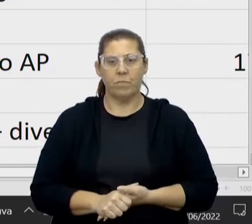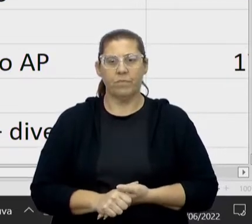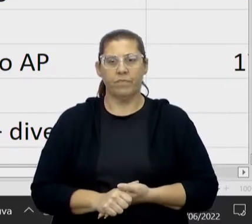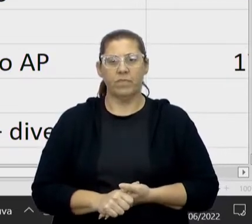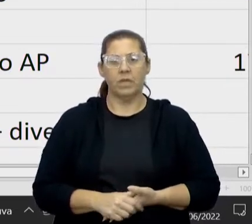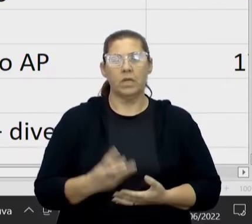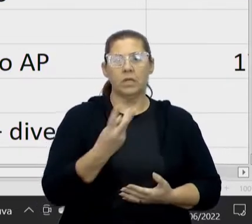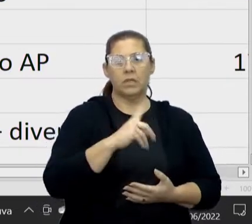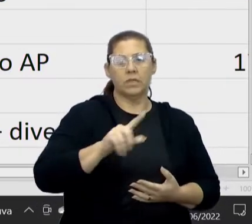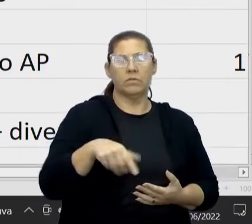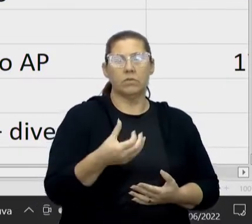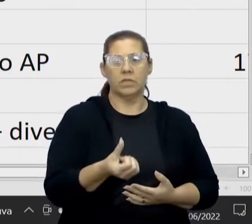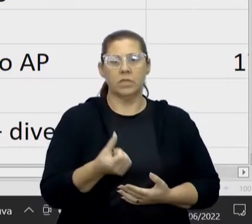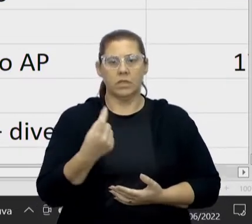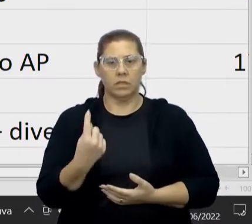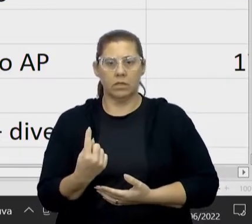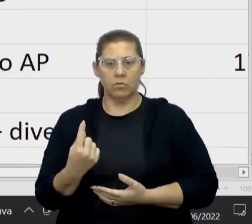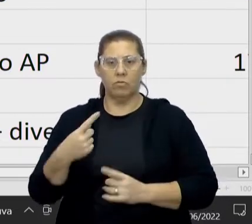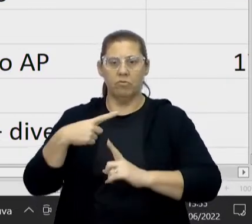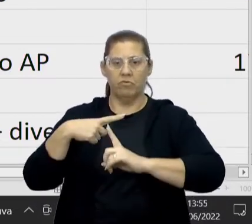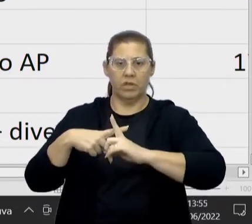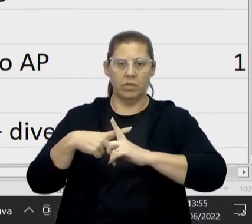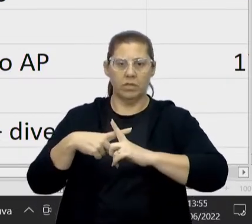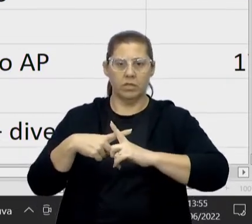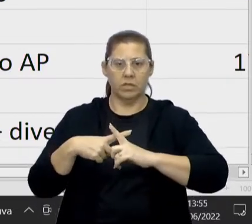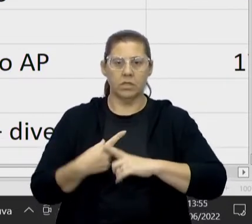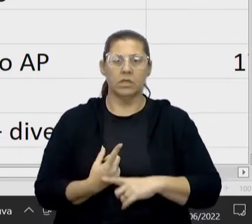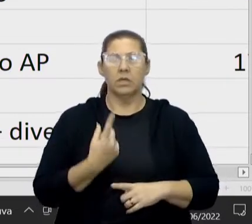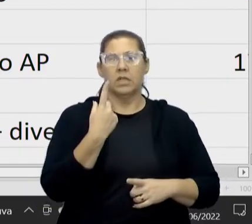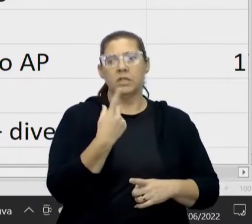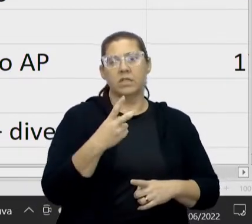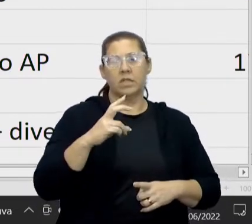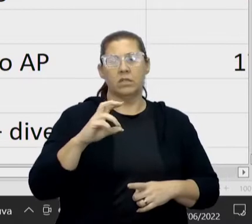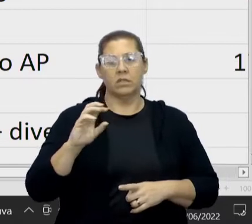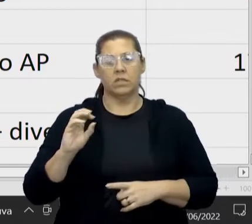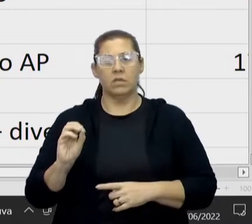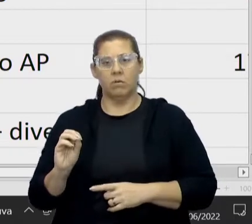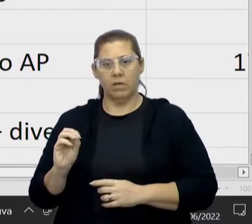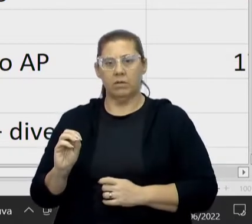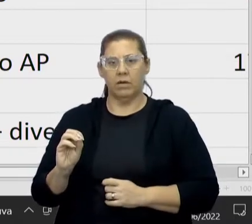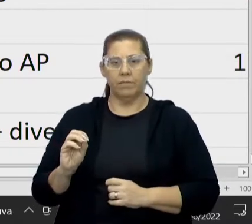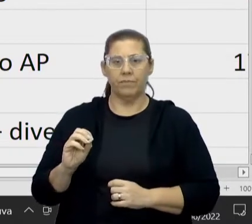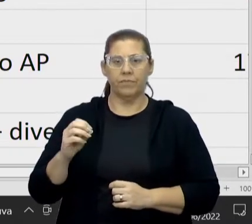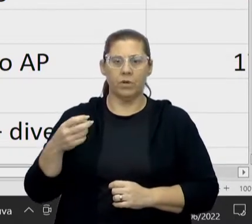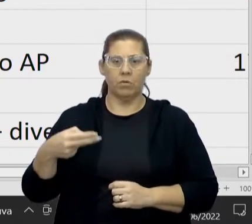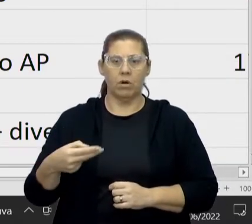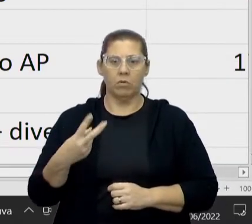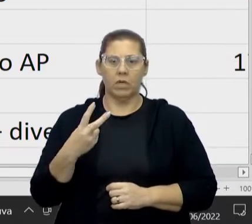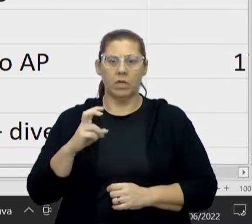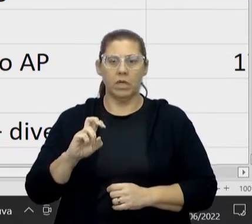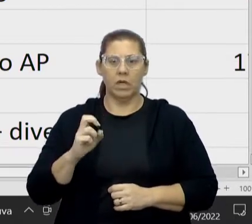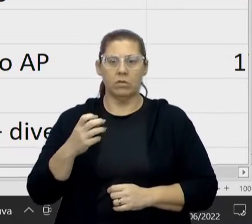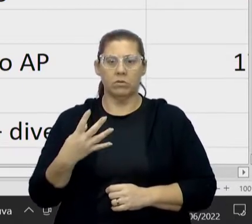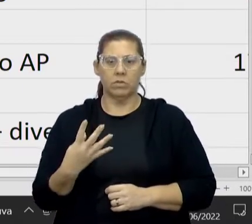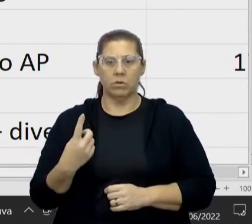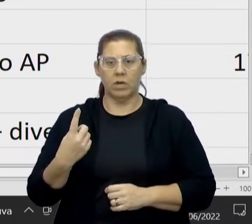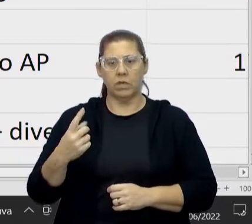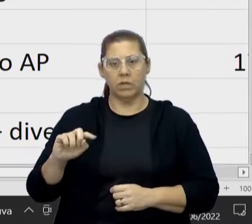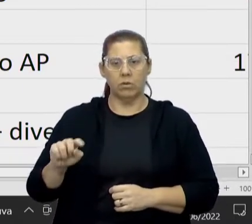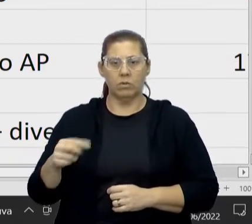pesquisei um intercâmbio, não saberia explicar. Aí 13,61 vezes 150 e